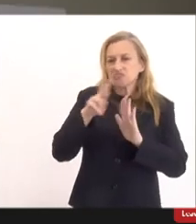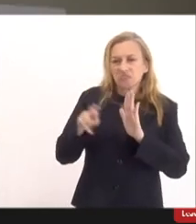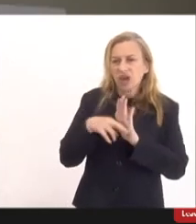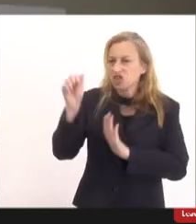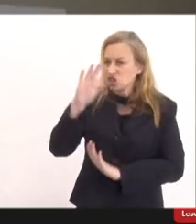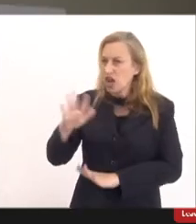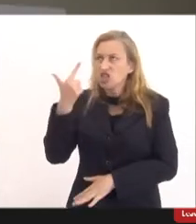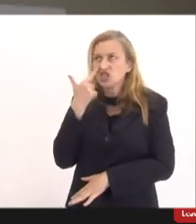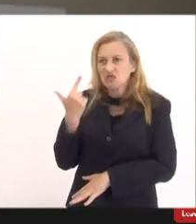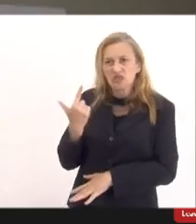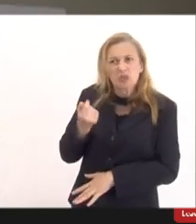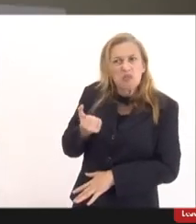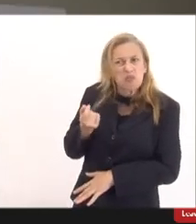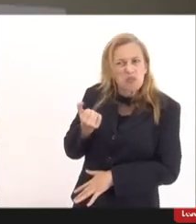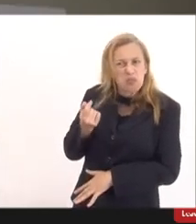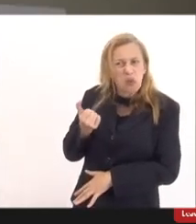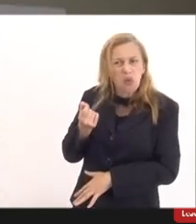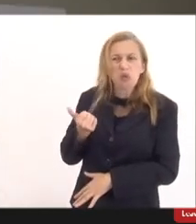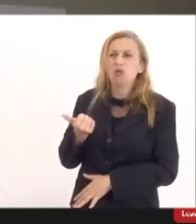realmente tem visto muito poucas